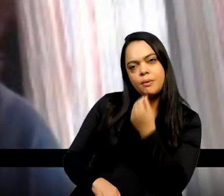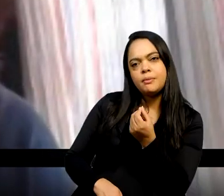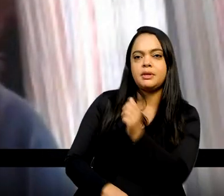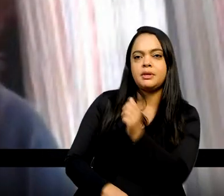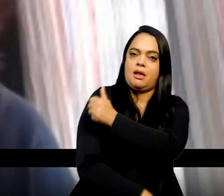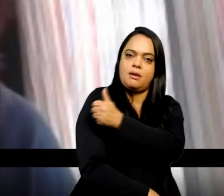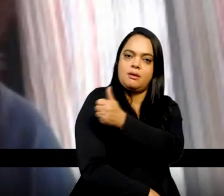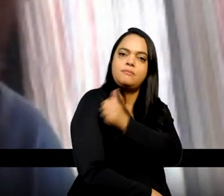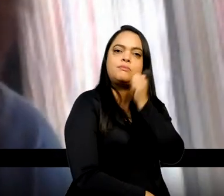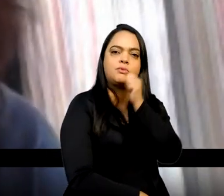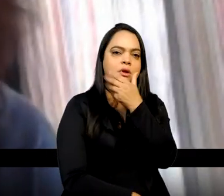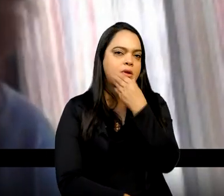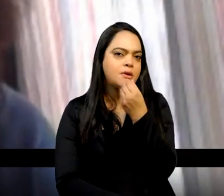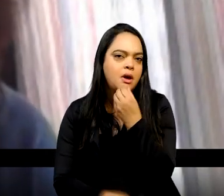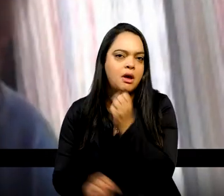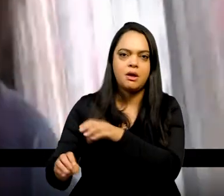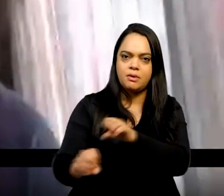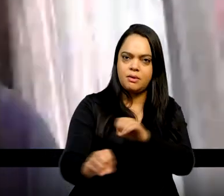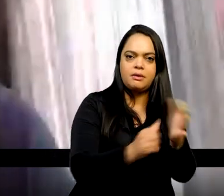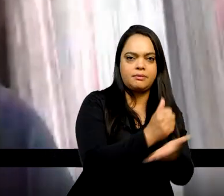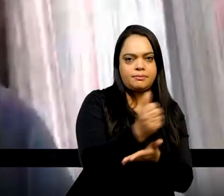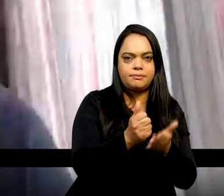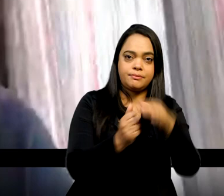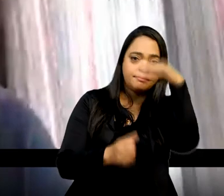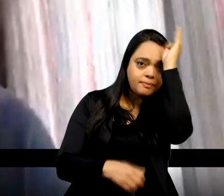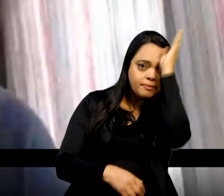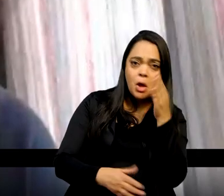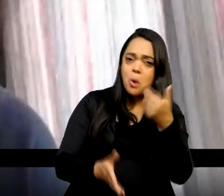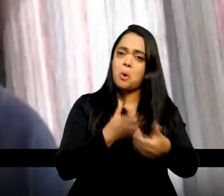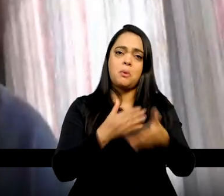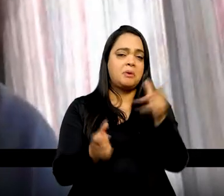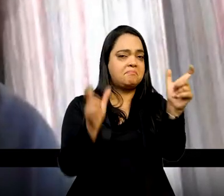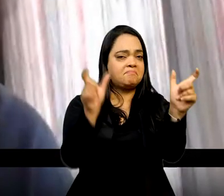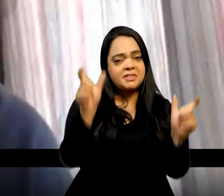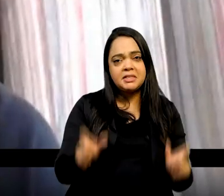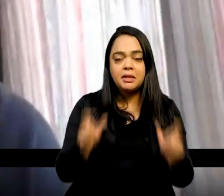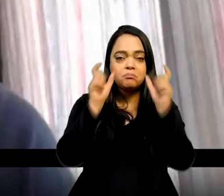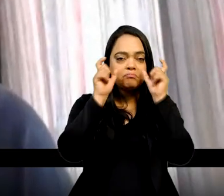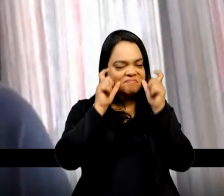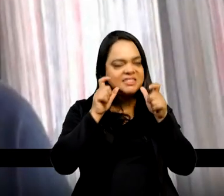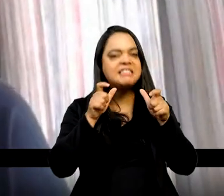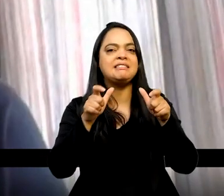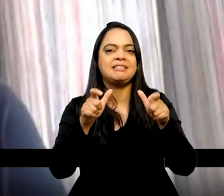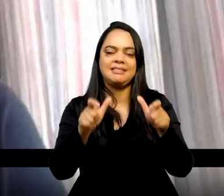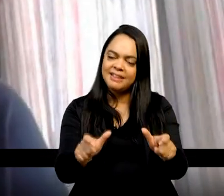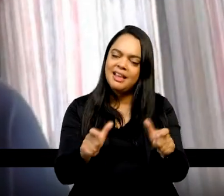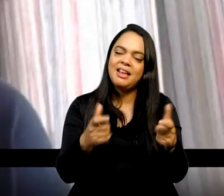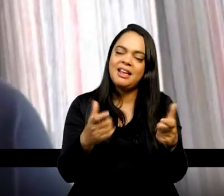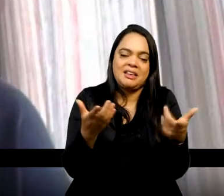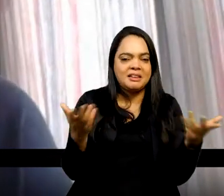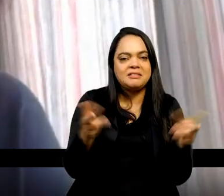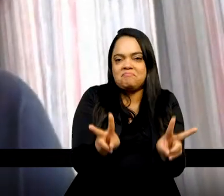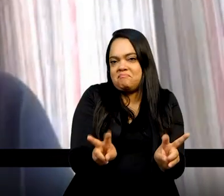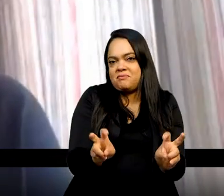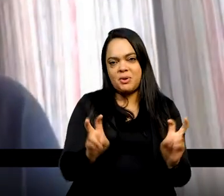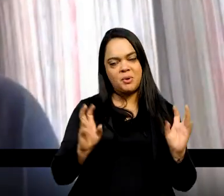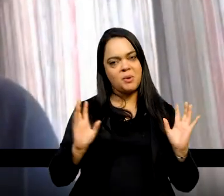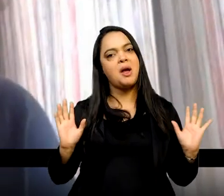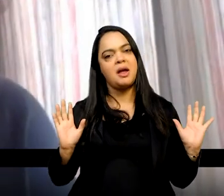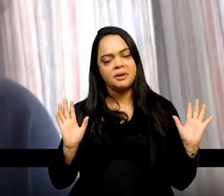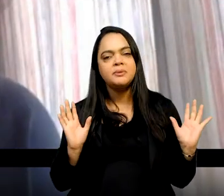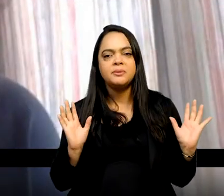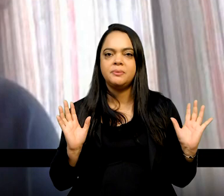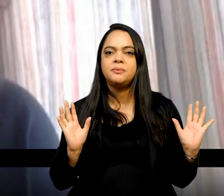alunas da educação básica brasileira e qualquer cidadão que se interessar, né, pelos assuntos, o público que se